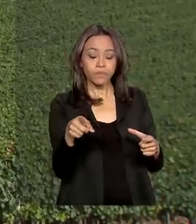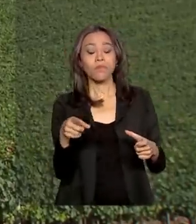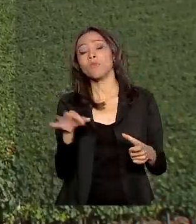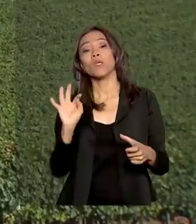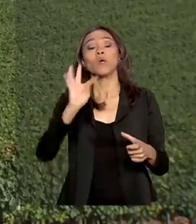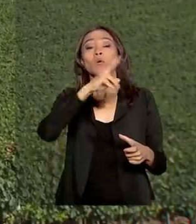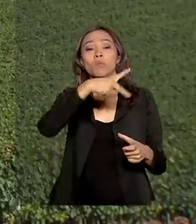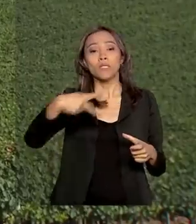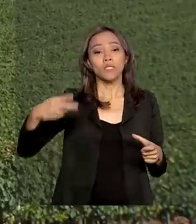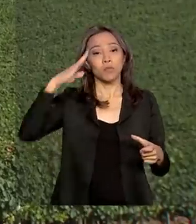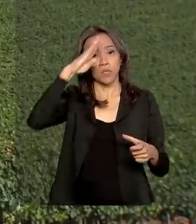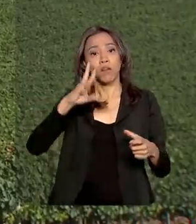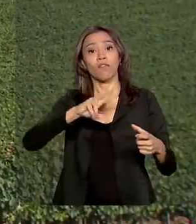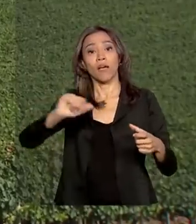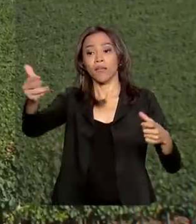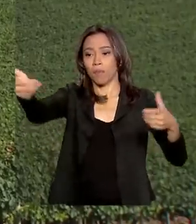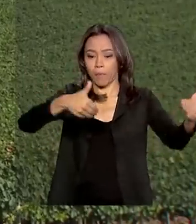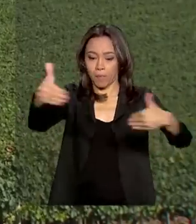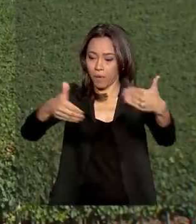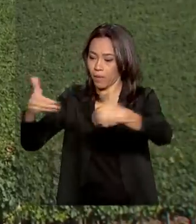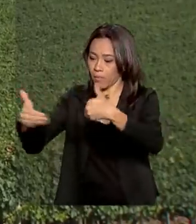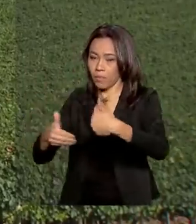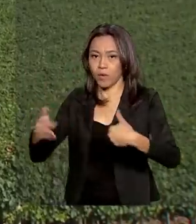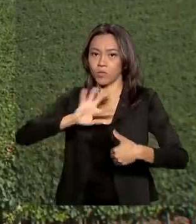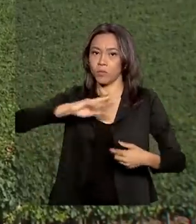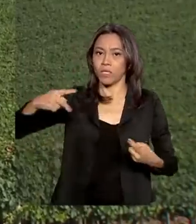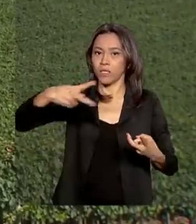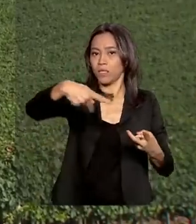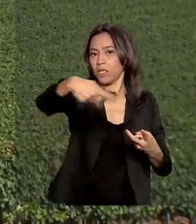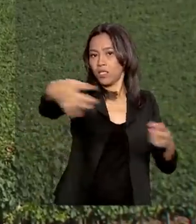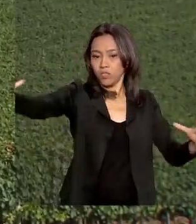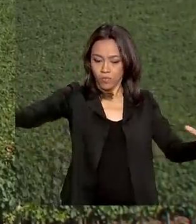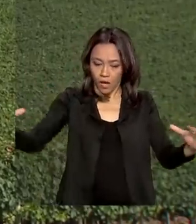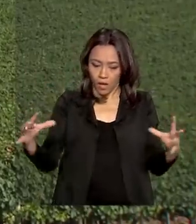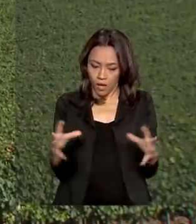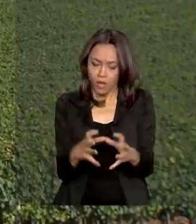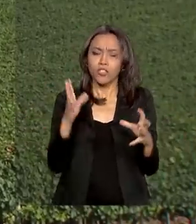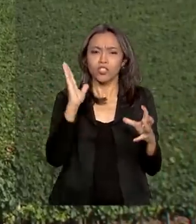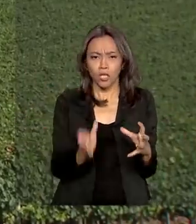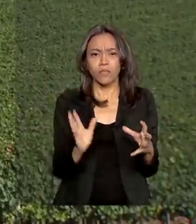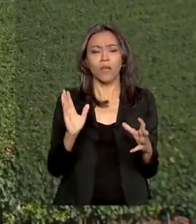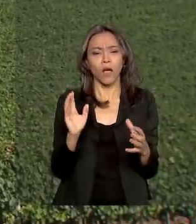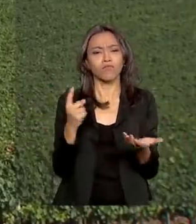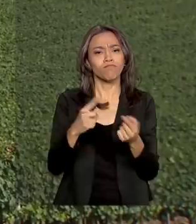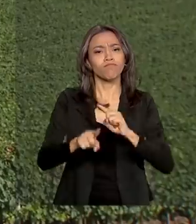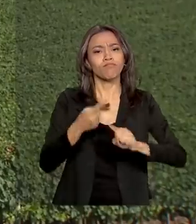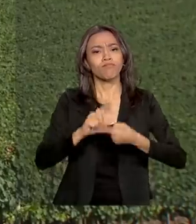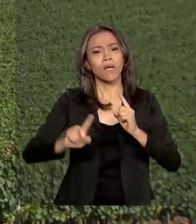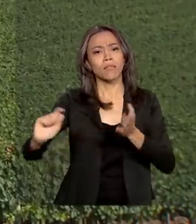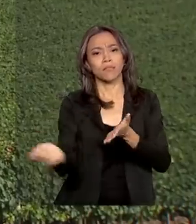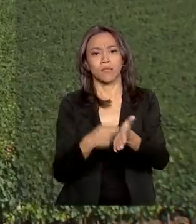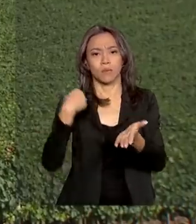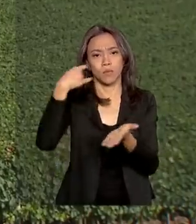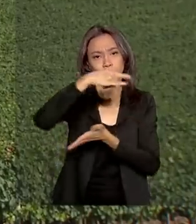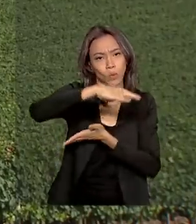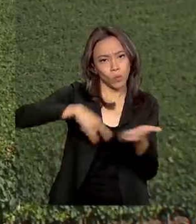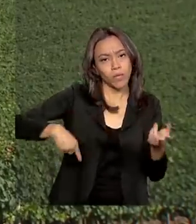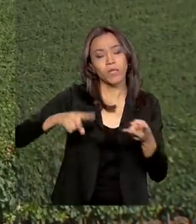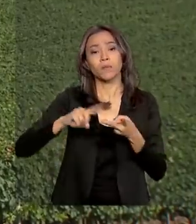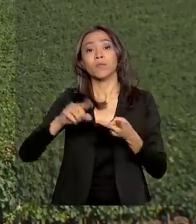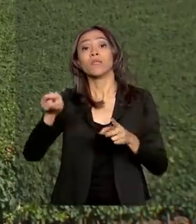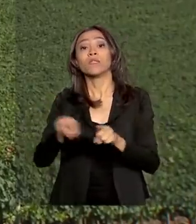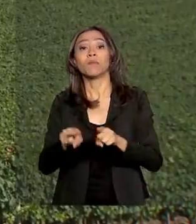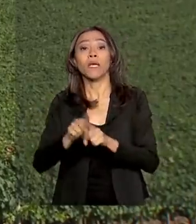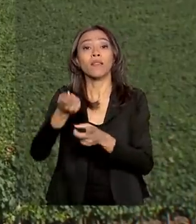chefes de Estado do bloco. Estão previstas assinaturas de acordo de cooperação e também o andamento das negociações